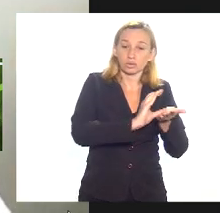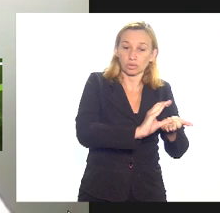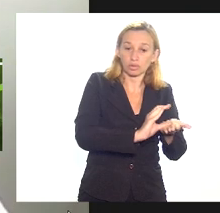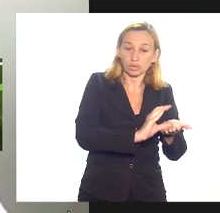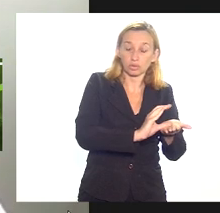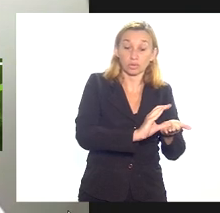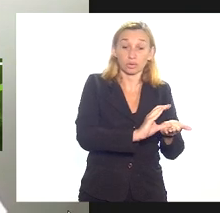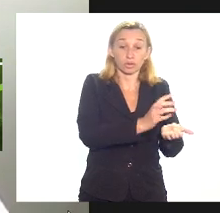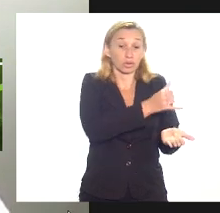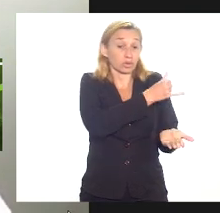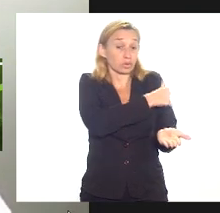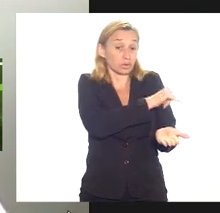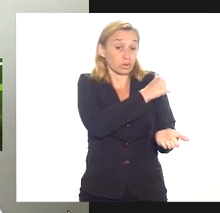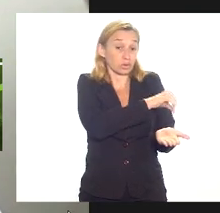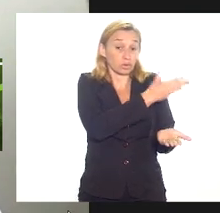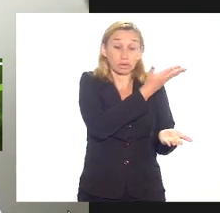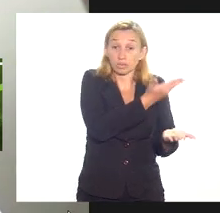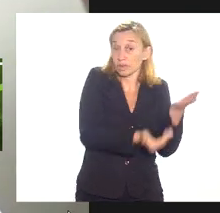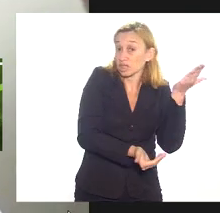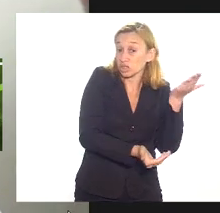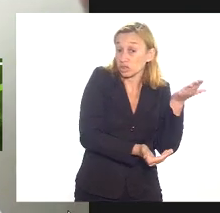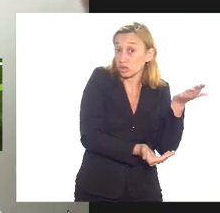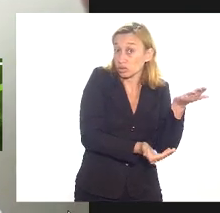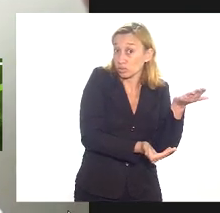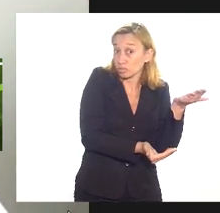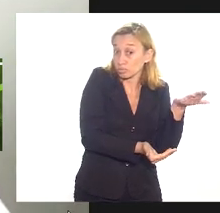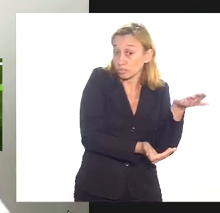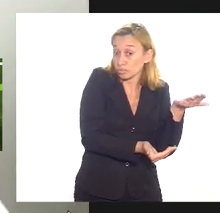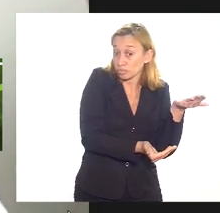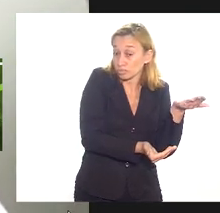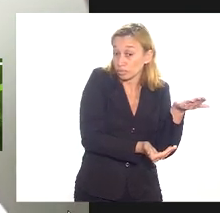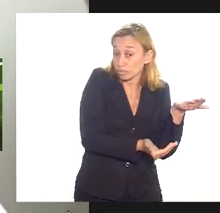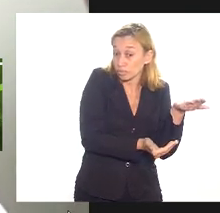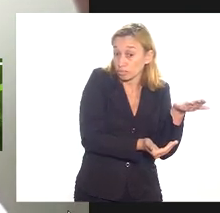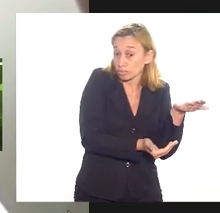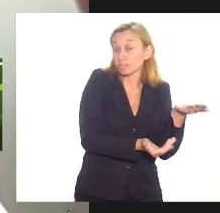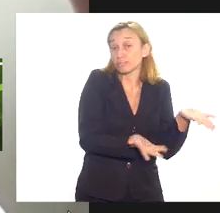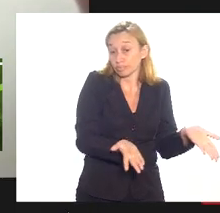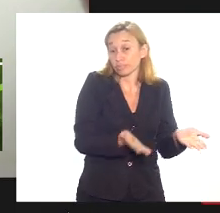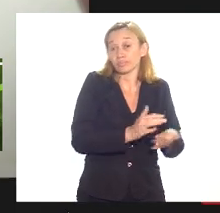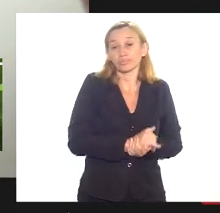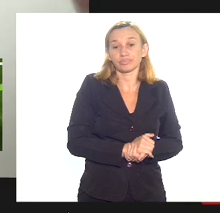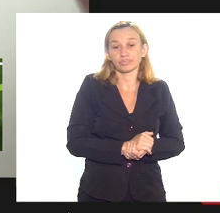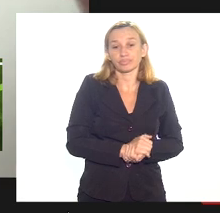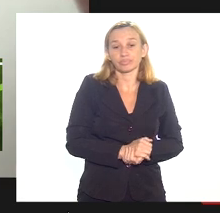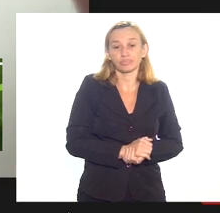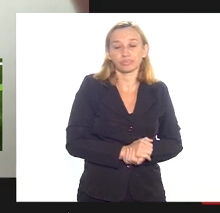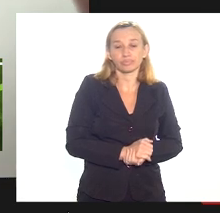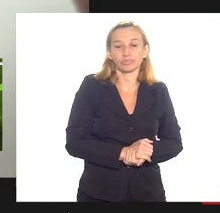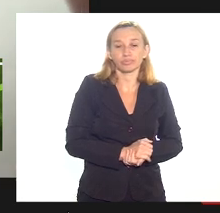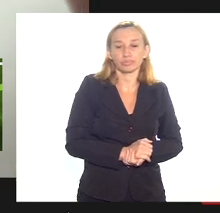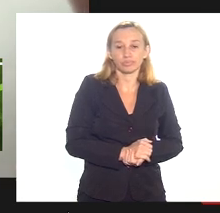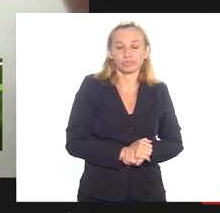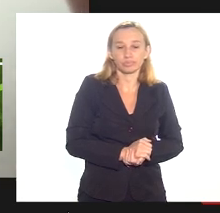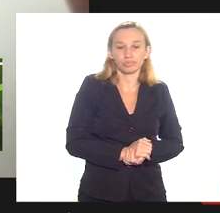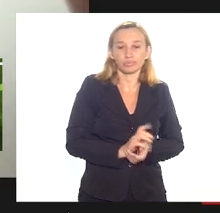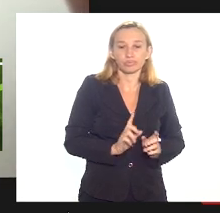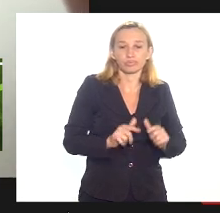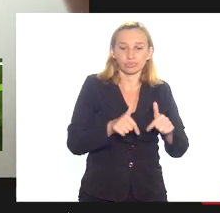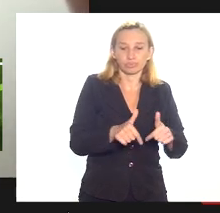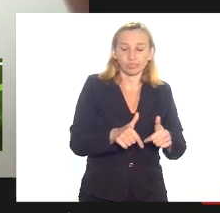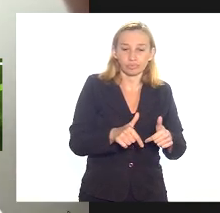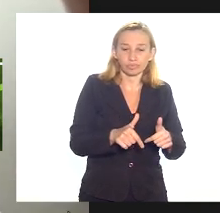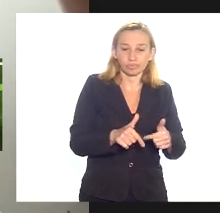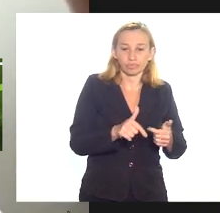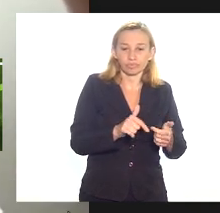sejam submetidos a uma lógica completamente perversa de uma situação onde o desmonte